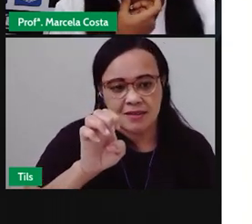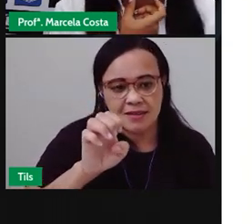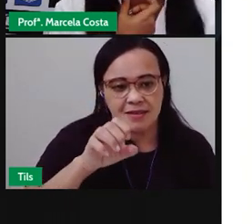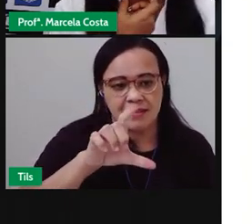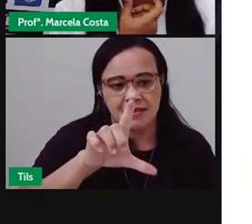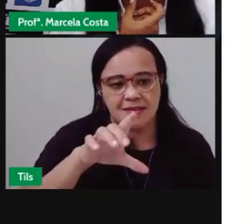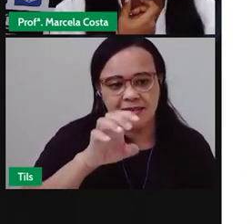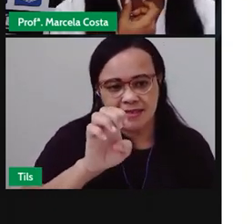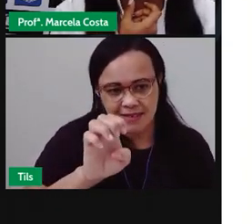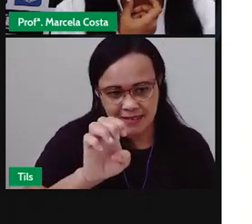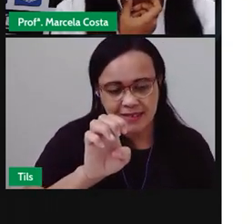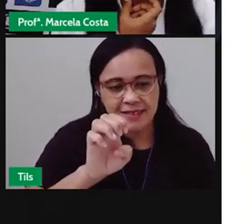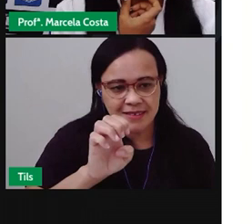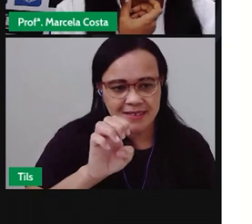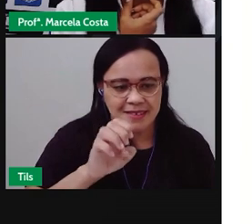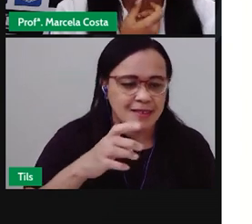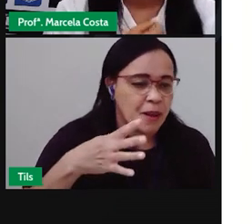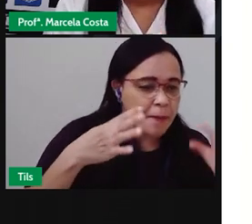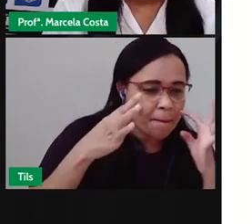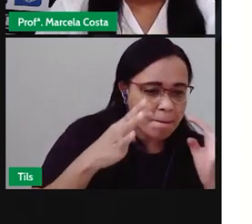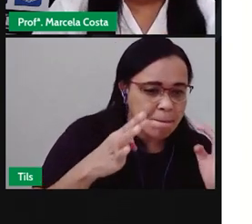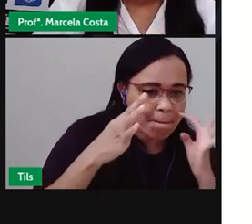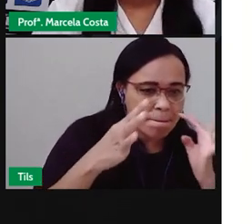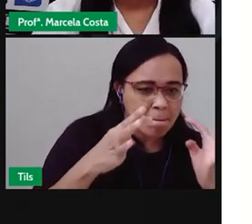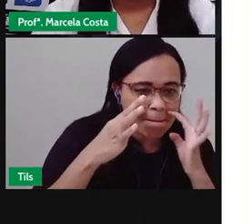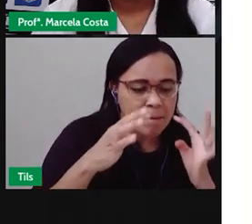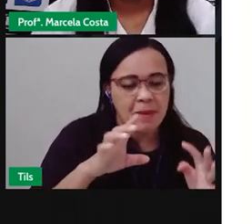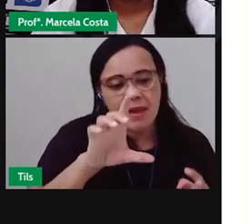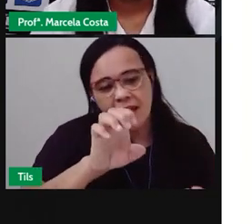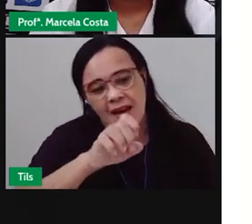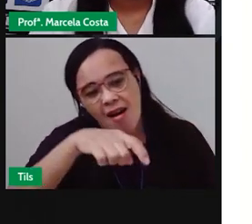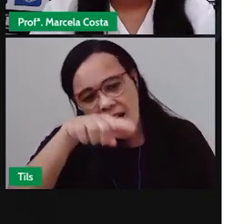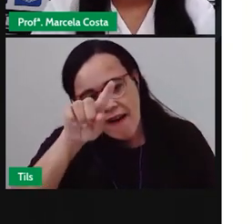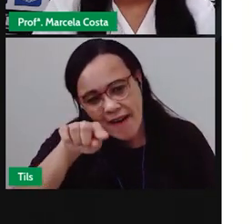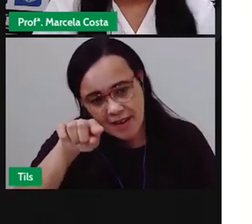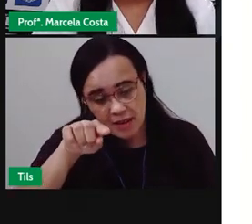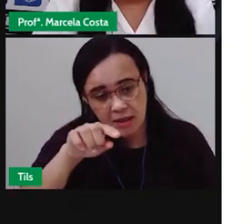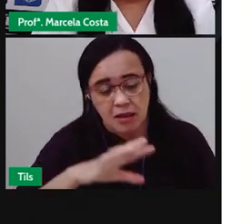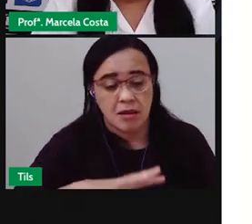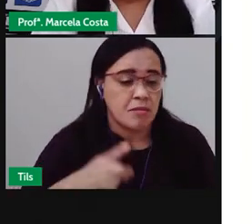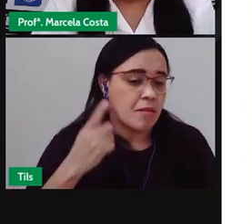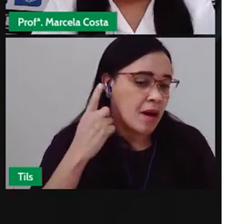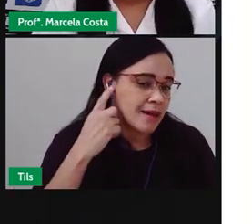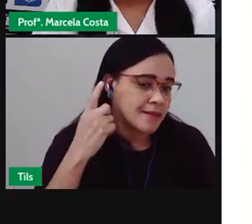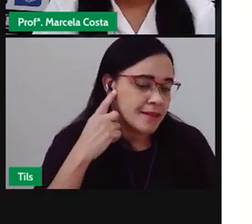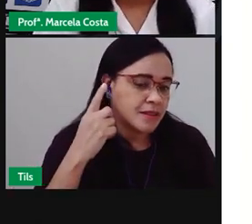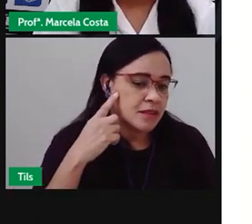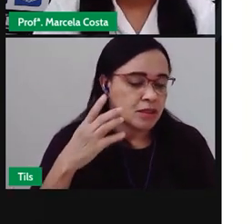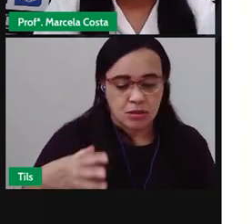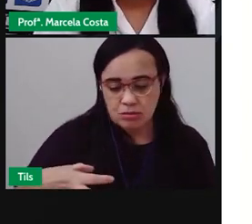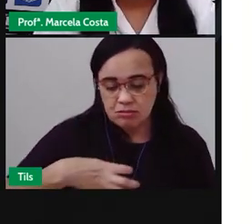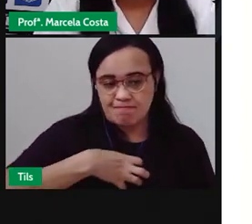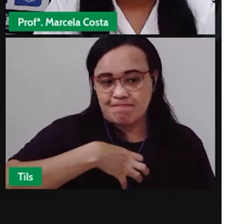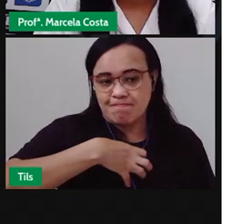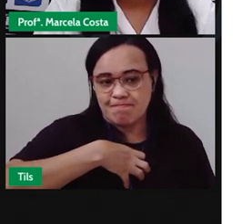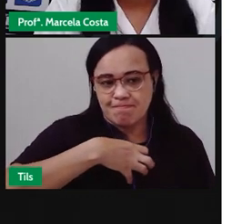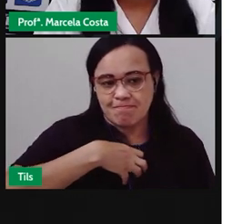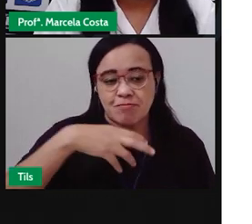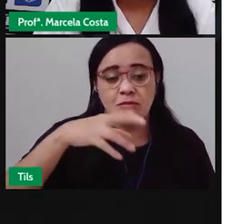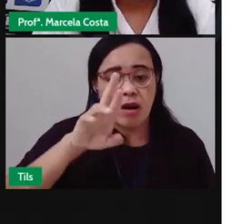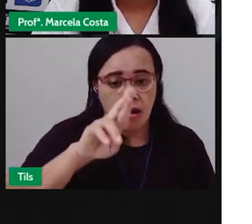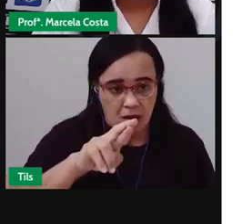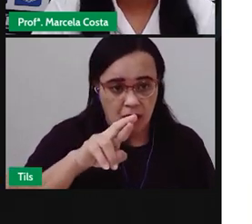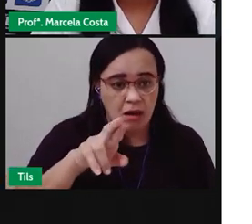Lê Vem esse som do E Esse mesmo som você vai ver No R A